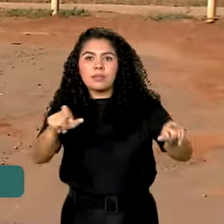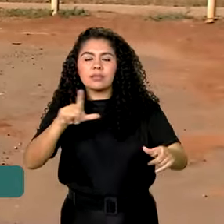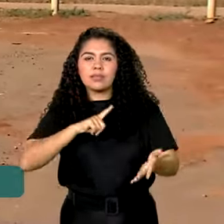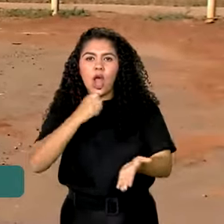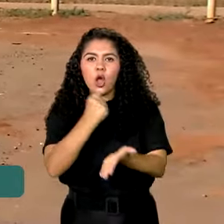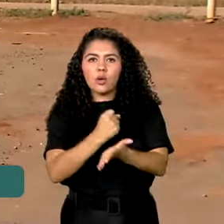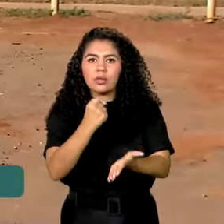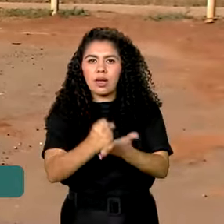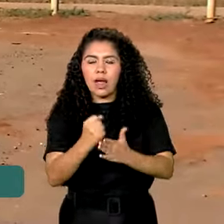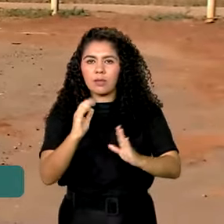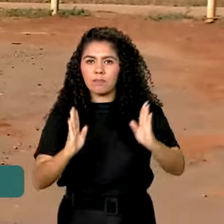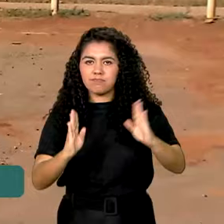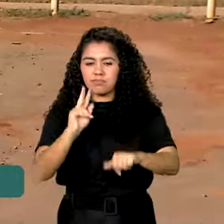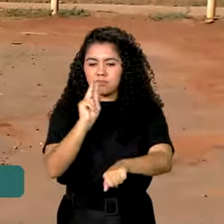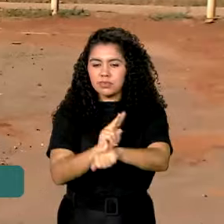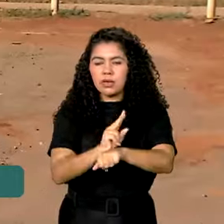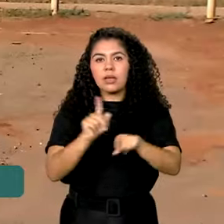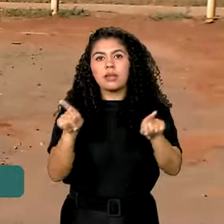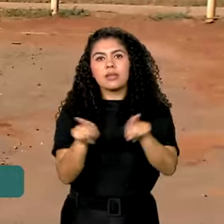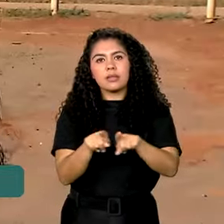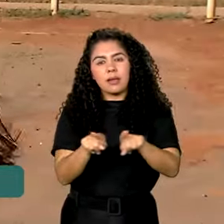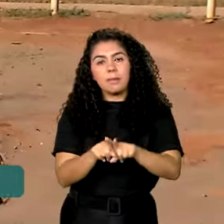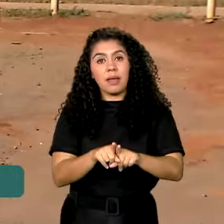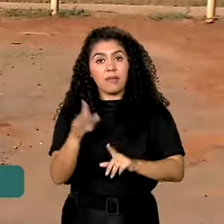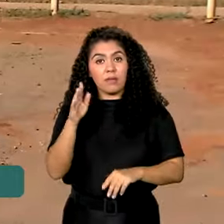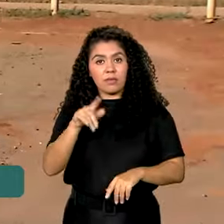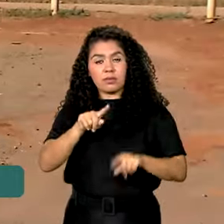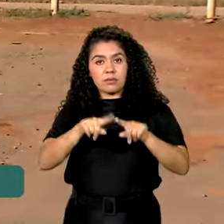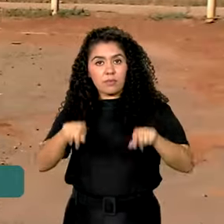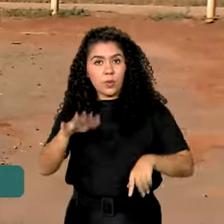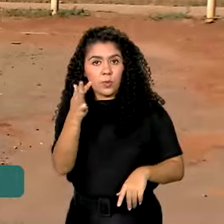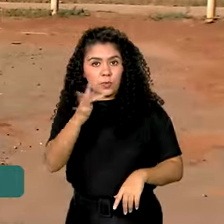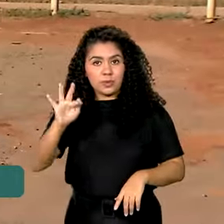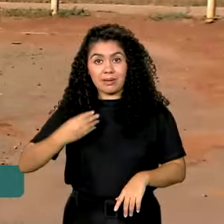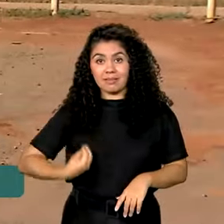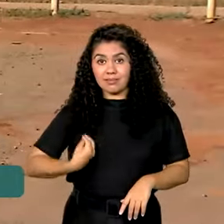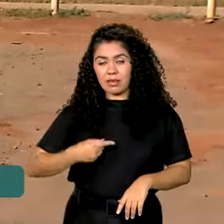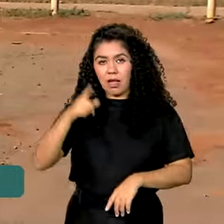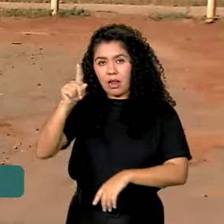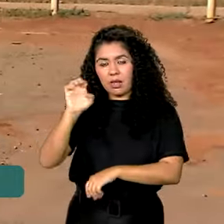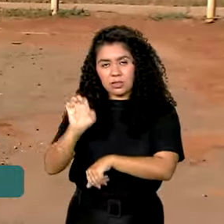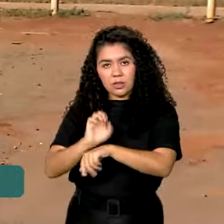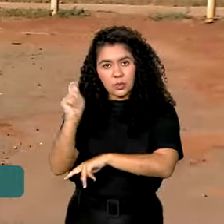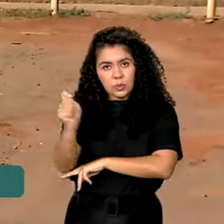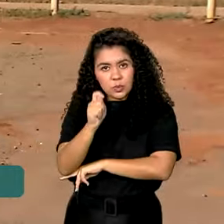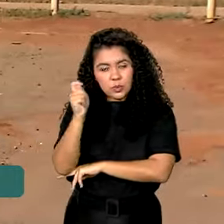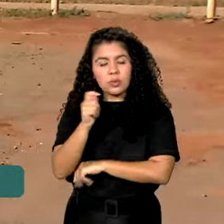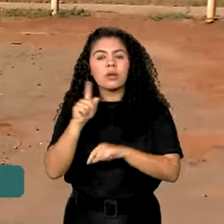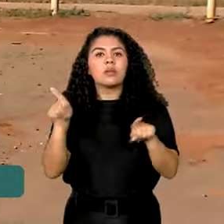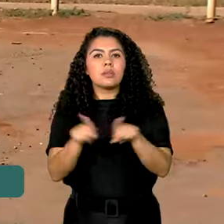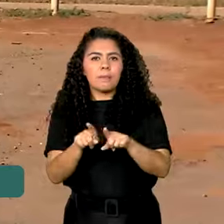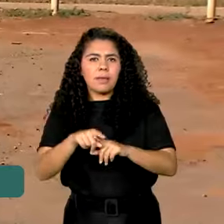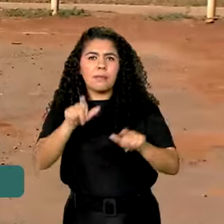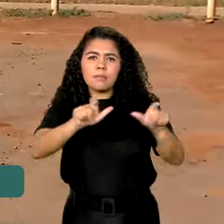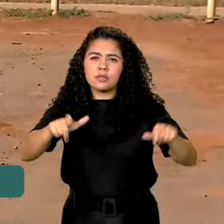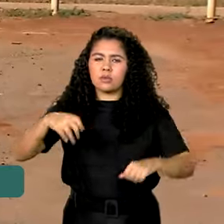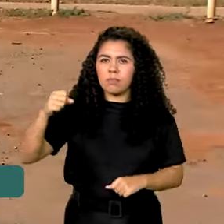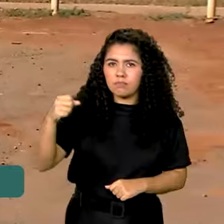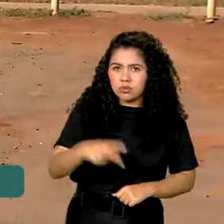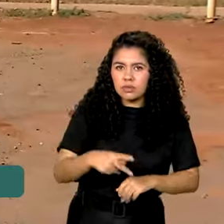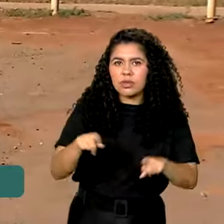e aos empregados públicos federais em exercício no Rio Grande do Sul. Também serão contemplados os aposentados e